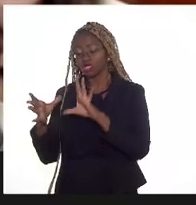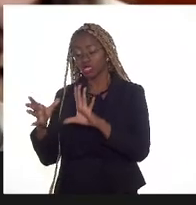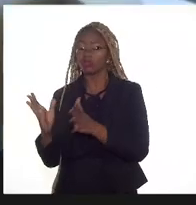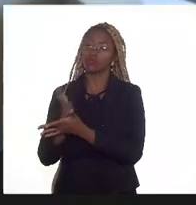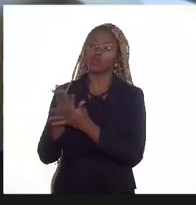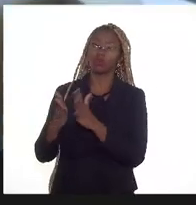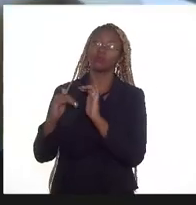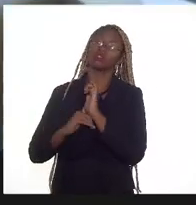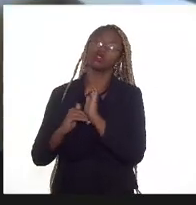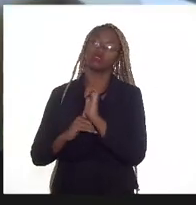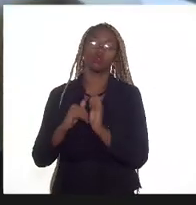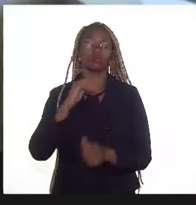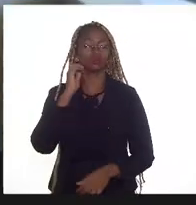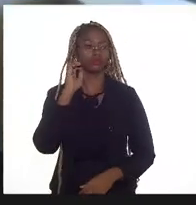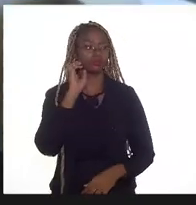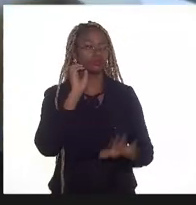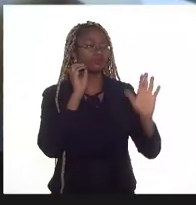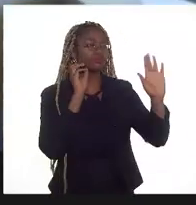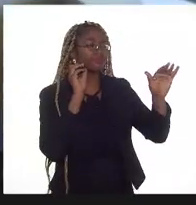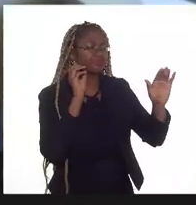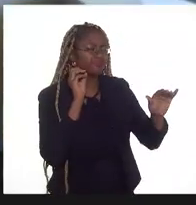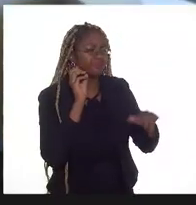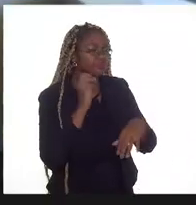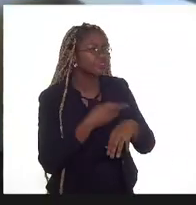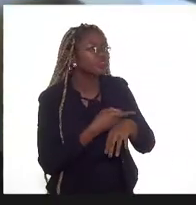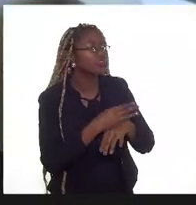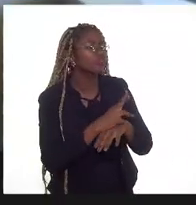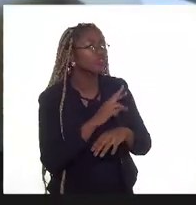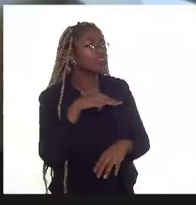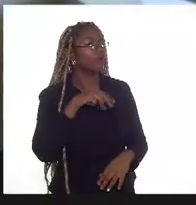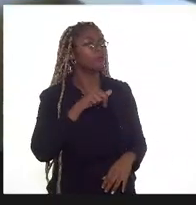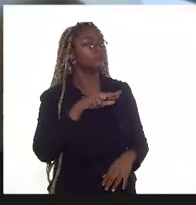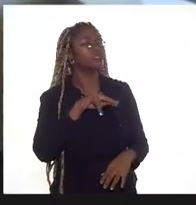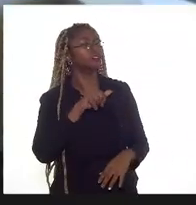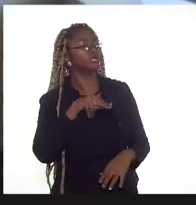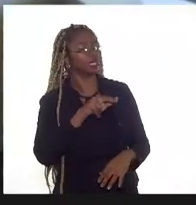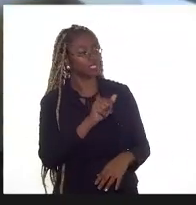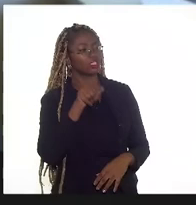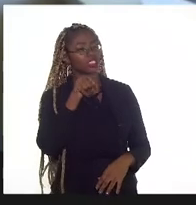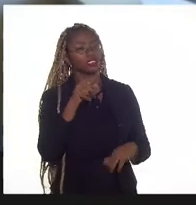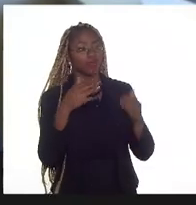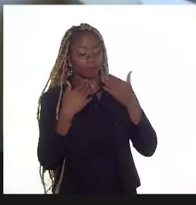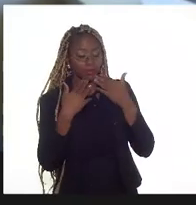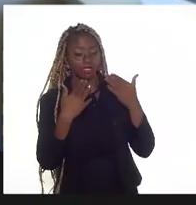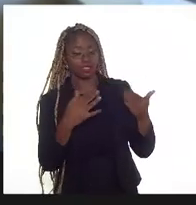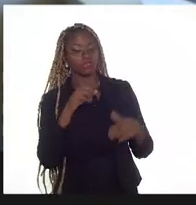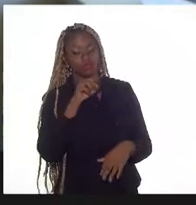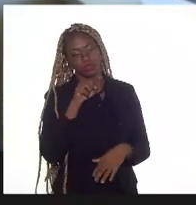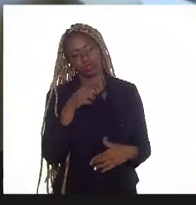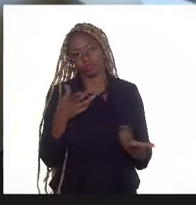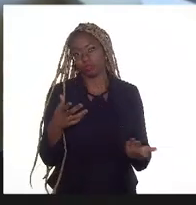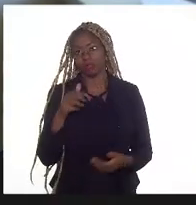Doutora Mariana, a curva que a senhora apresentou, a senhora ANP,